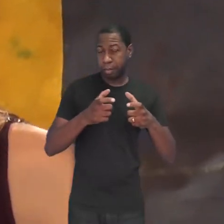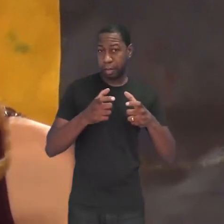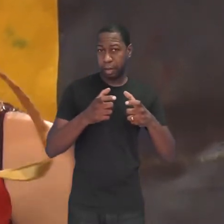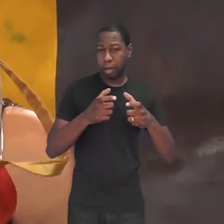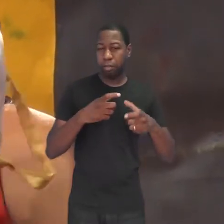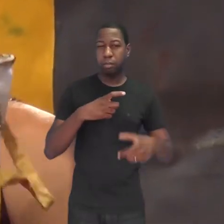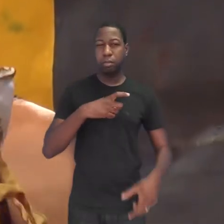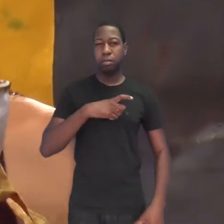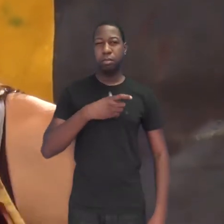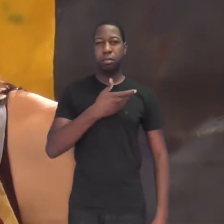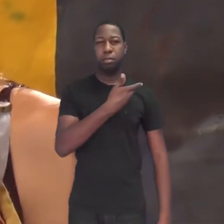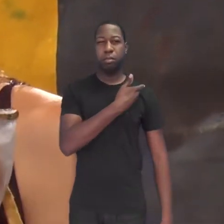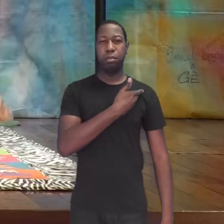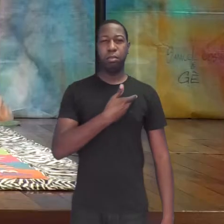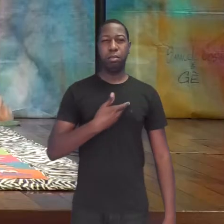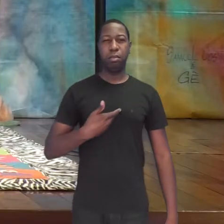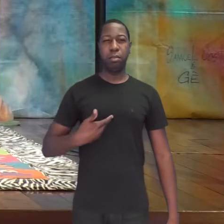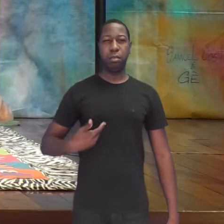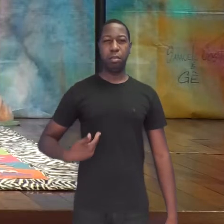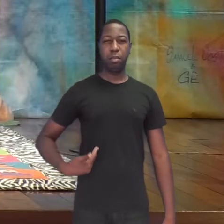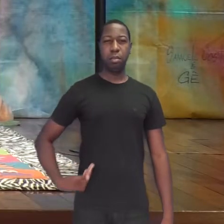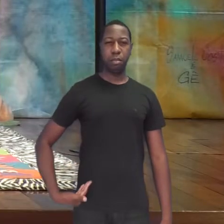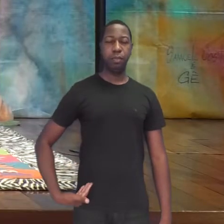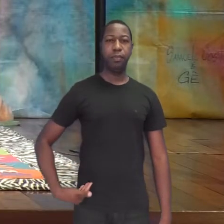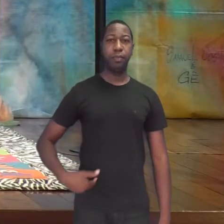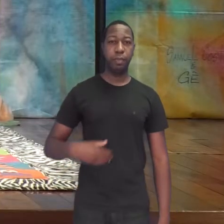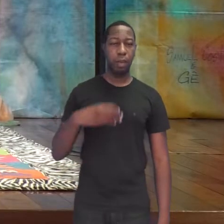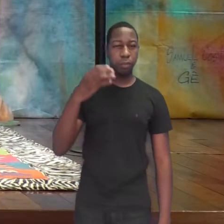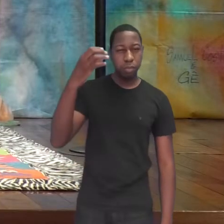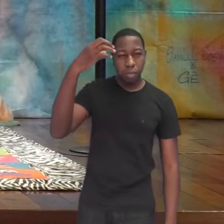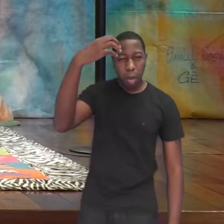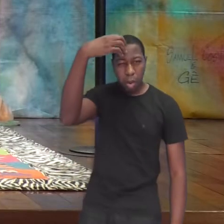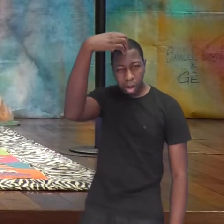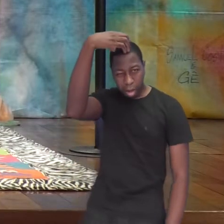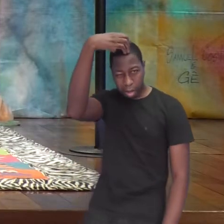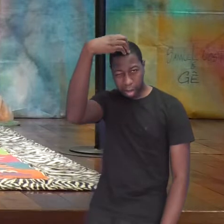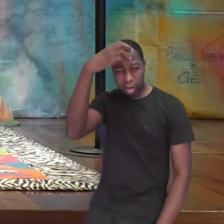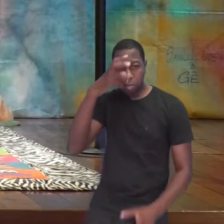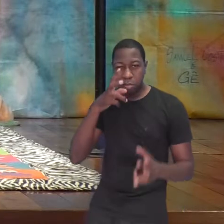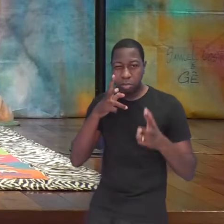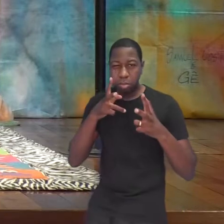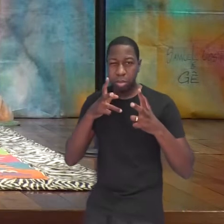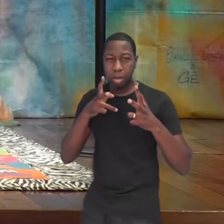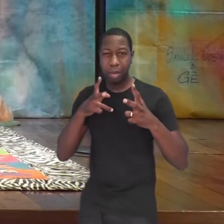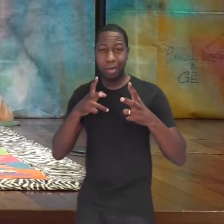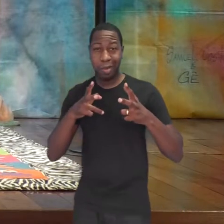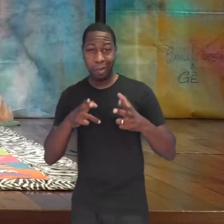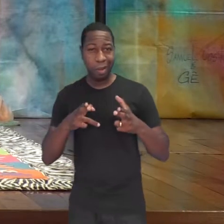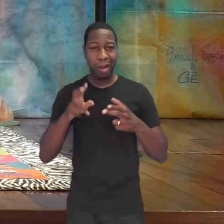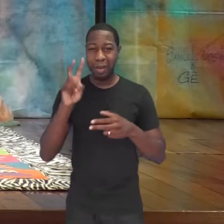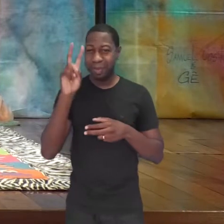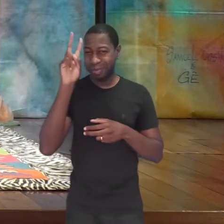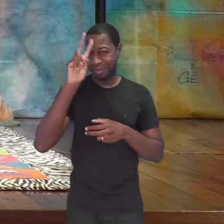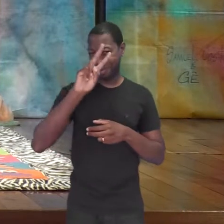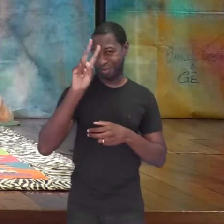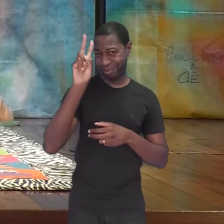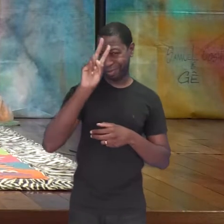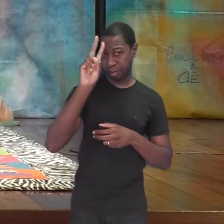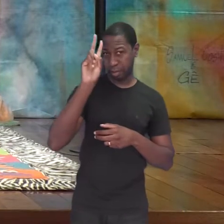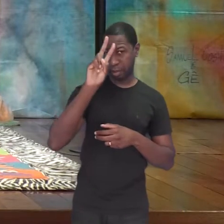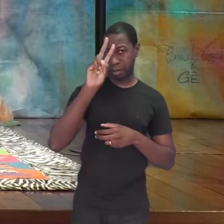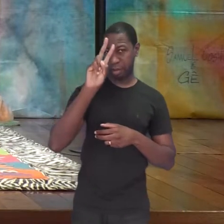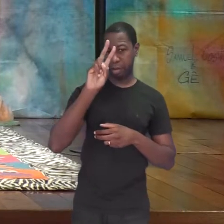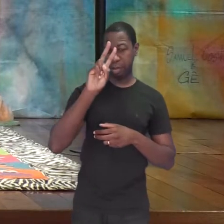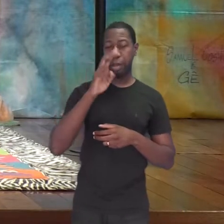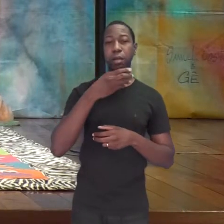governado por um rei, um rei daqueles igualzinho rei de história, com uma